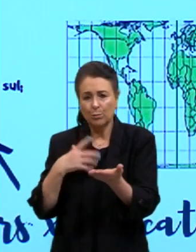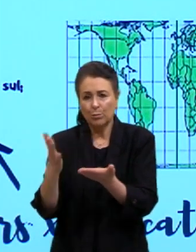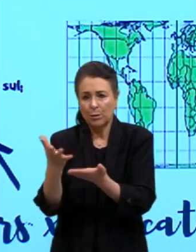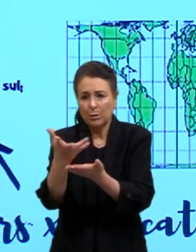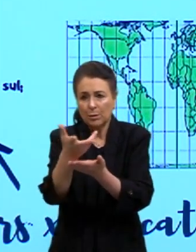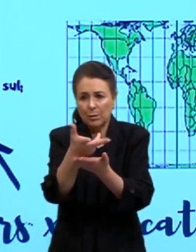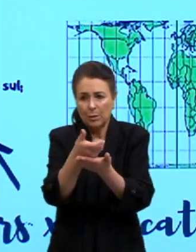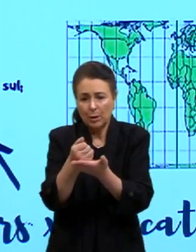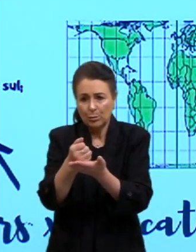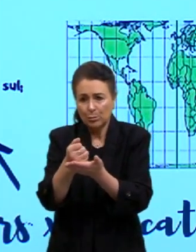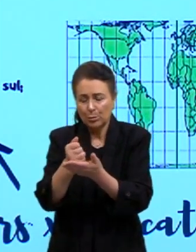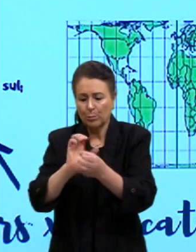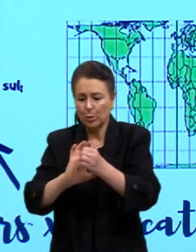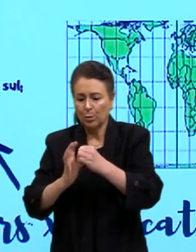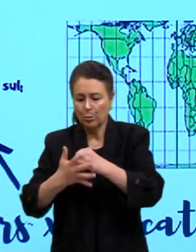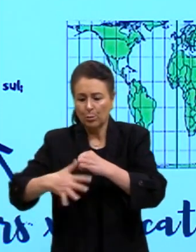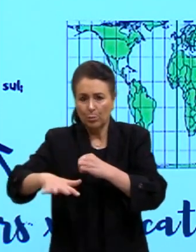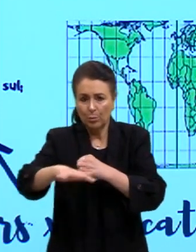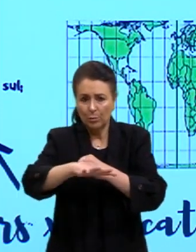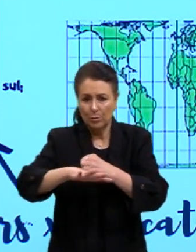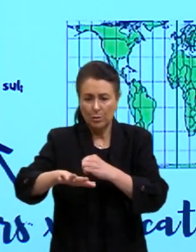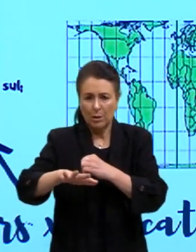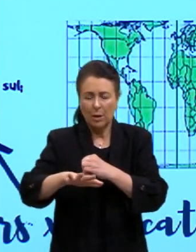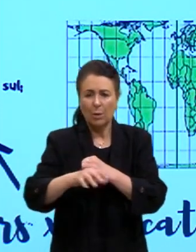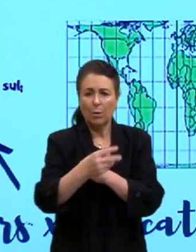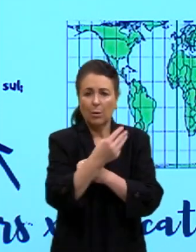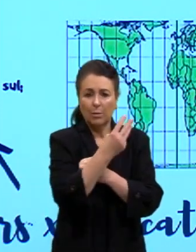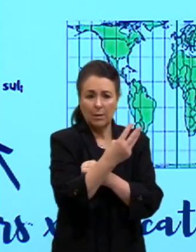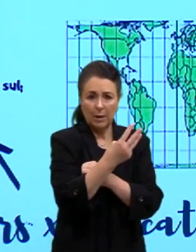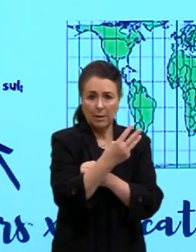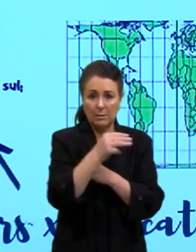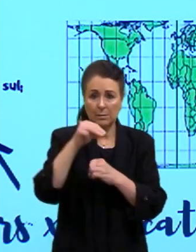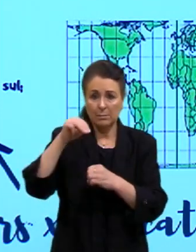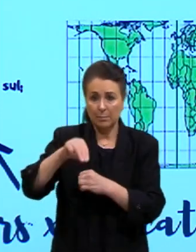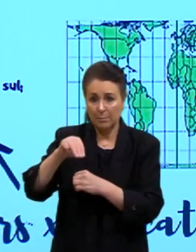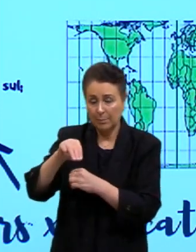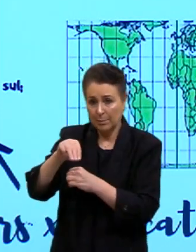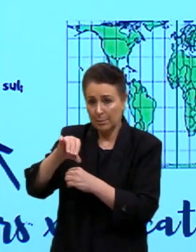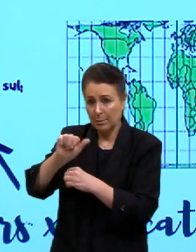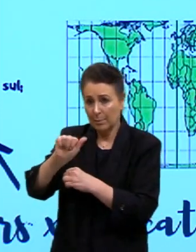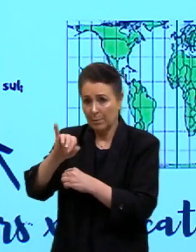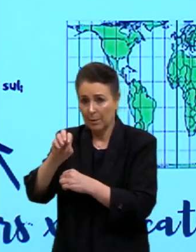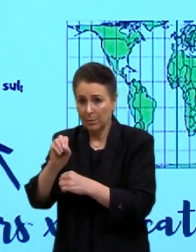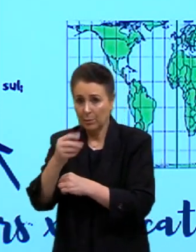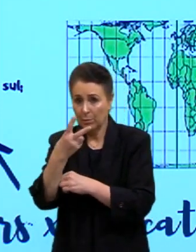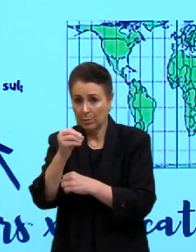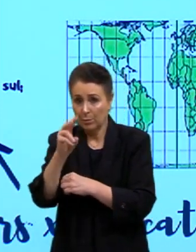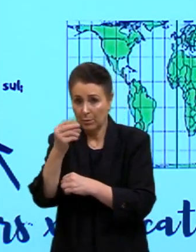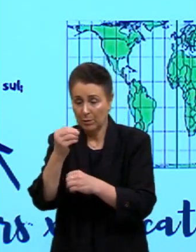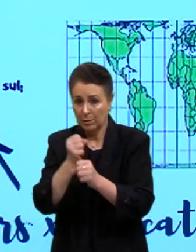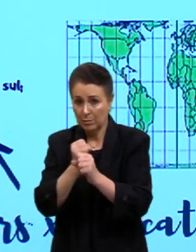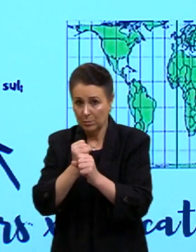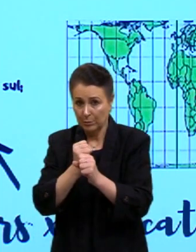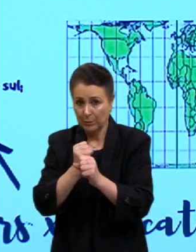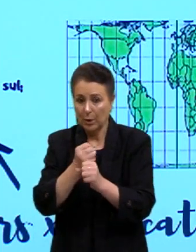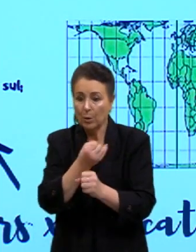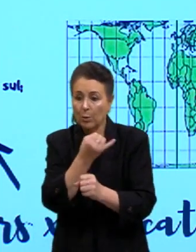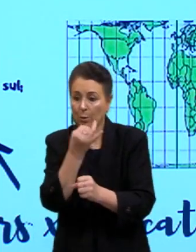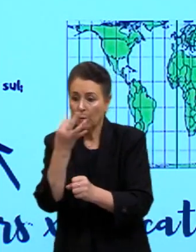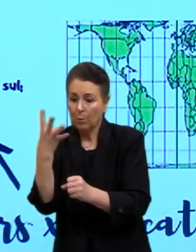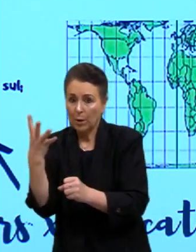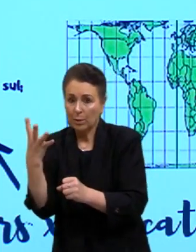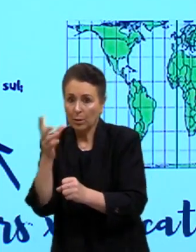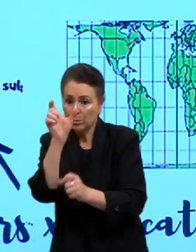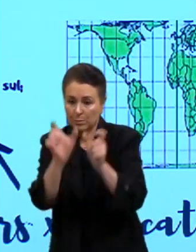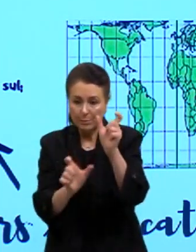era de 3 do 5 de 2020, a 9 do 5 de 2020. Os casos de Covid. Então, aqui